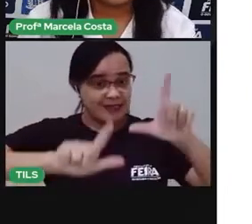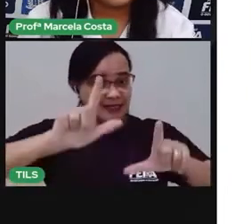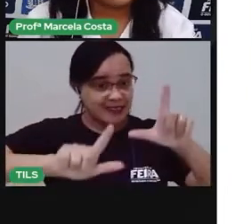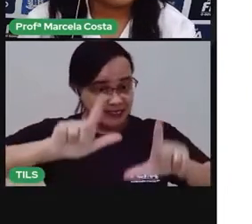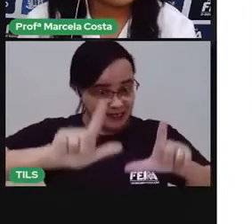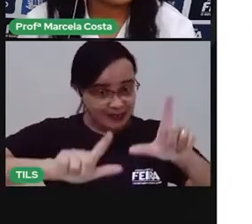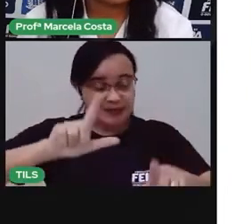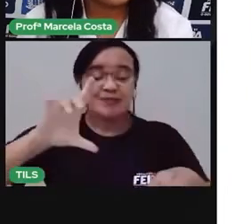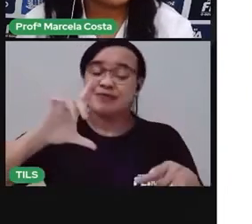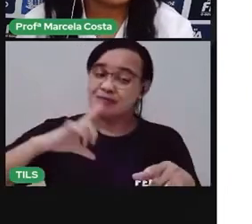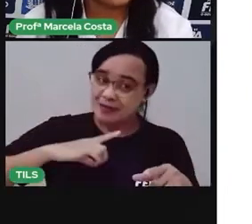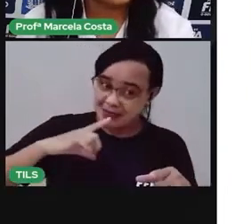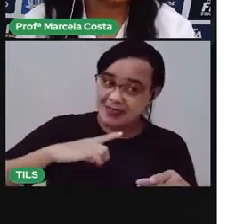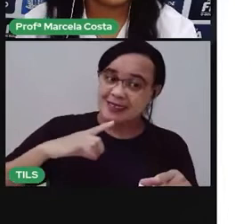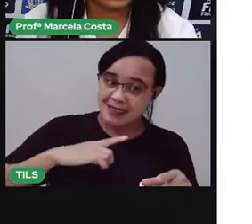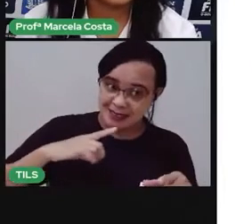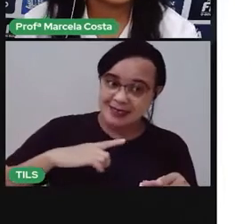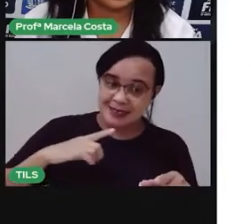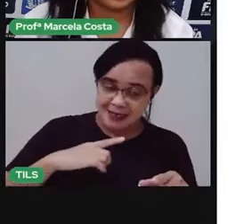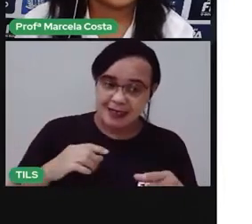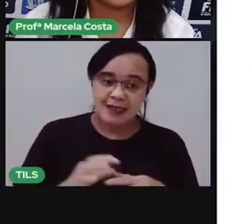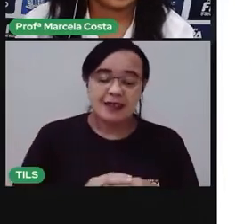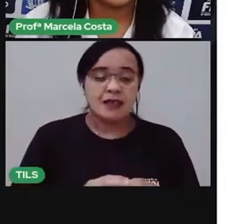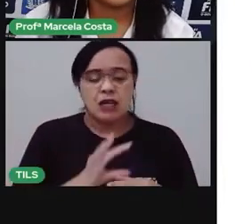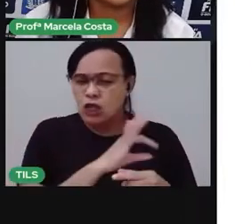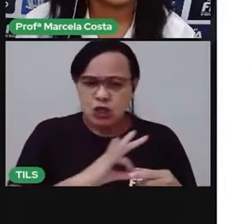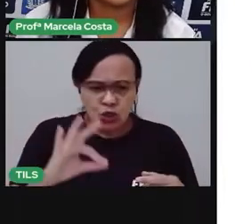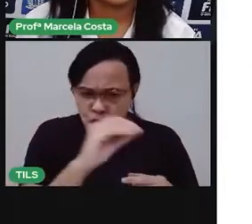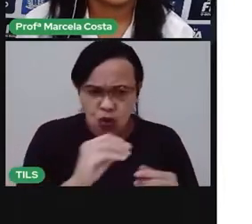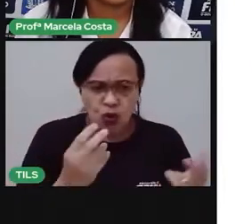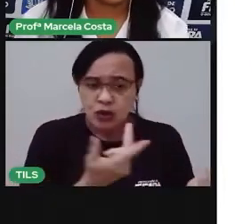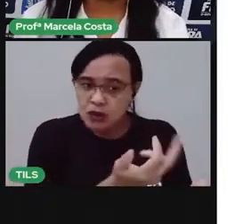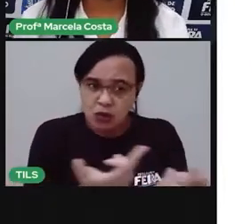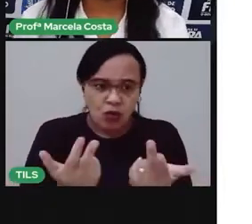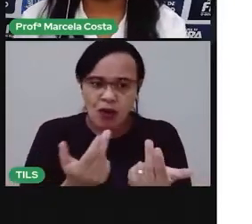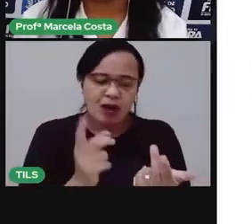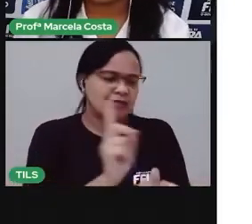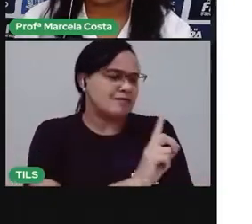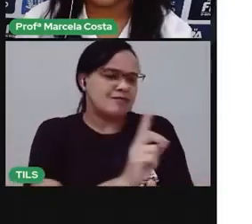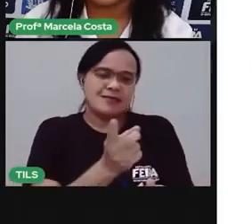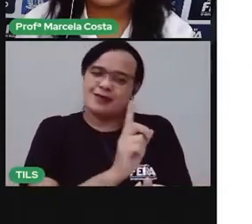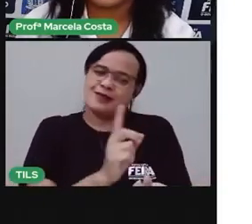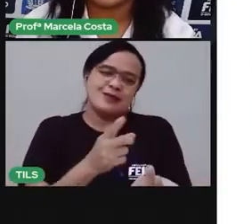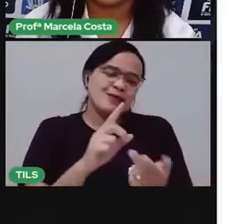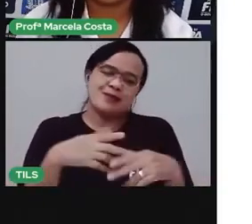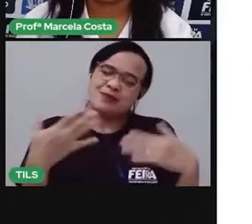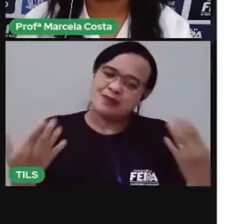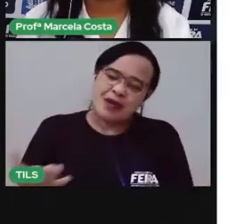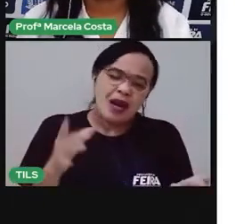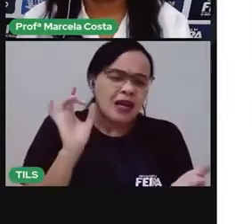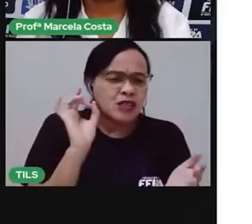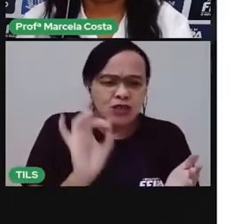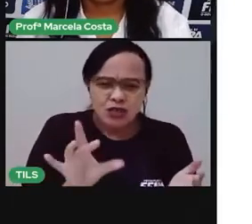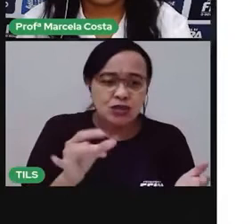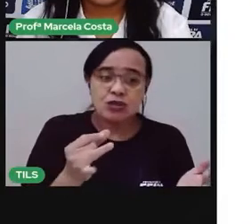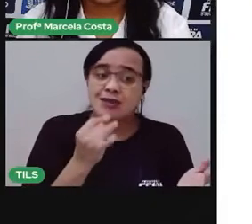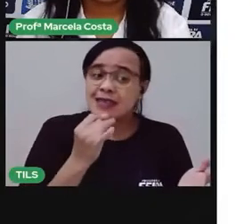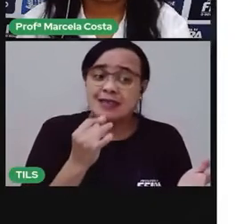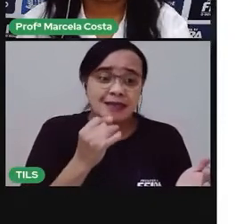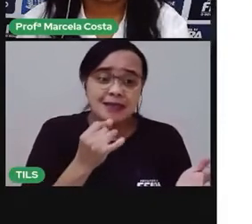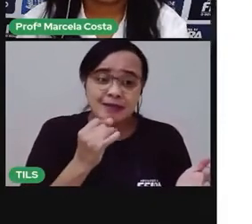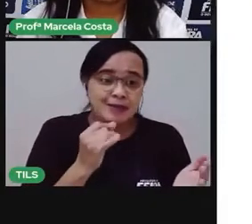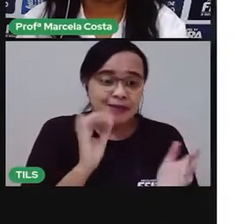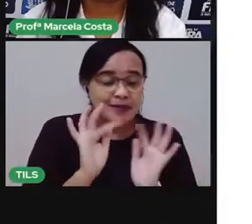Não significa que tenha isso em todas as salas, tá, crianças? É um exemplo que a Pró tá dando. Um